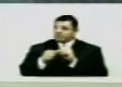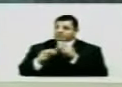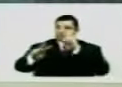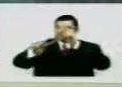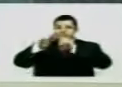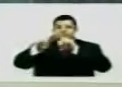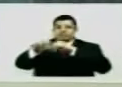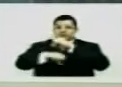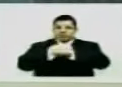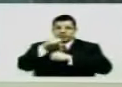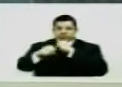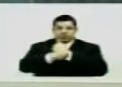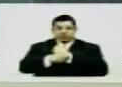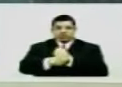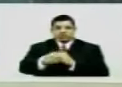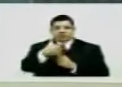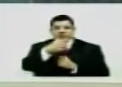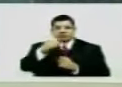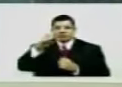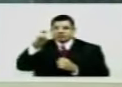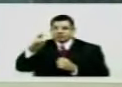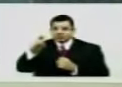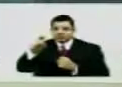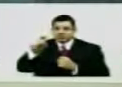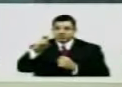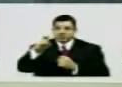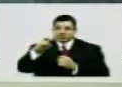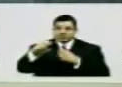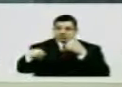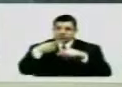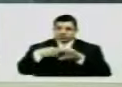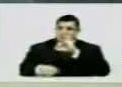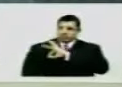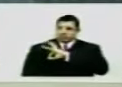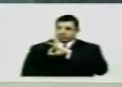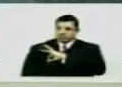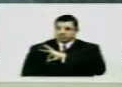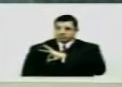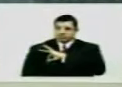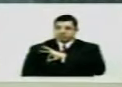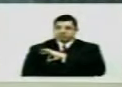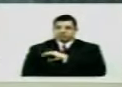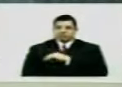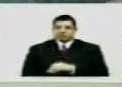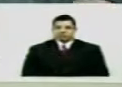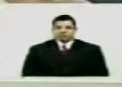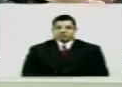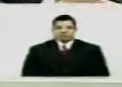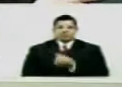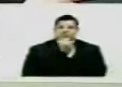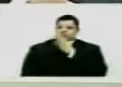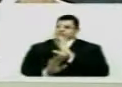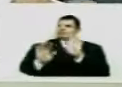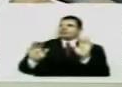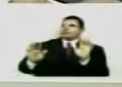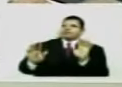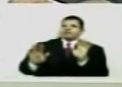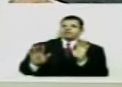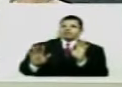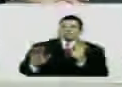no presídio de 2005 Testemunha contra policiais Peraí